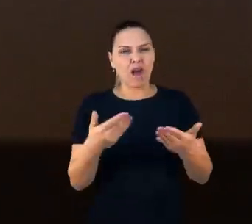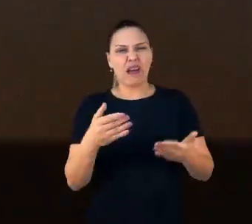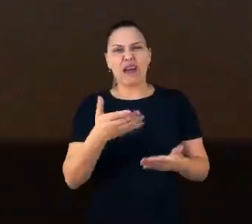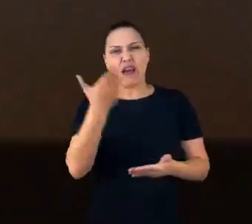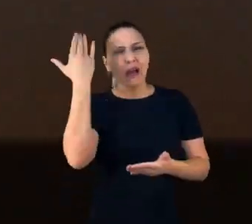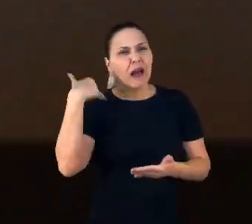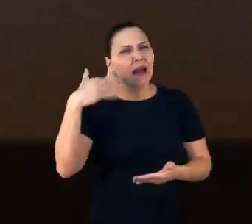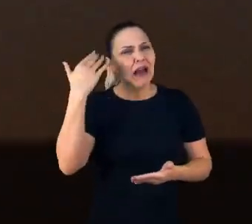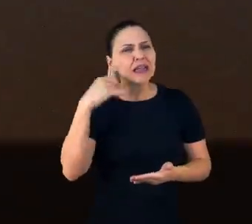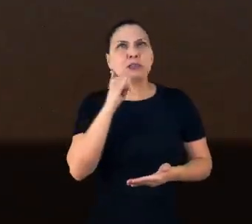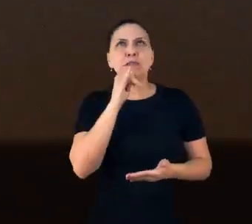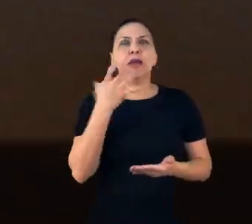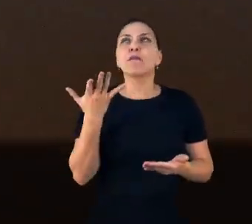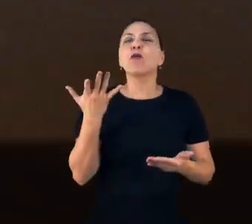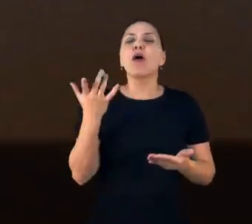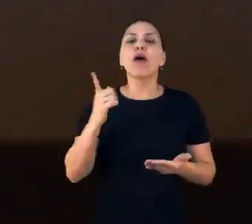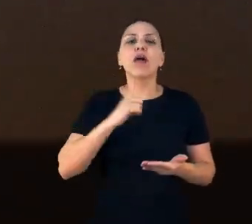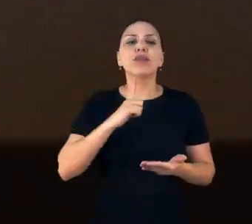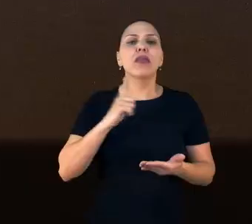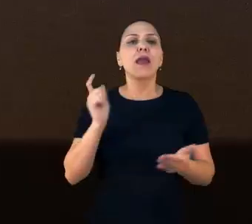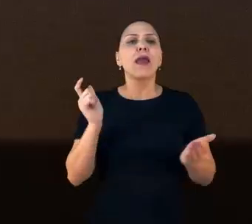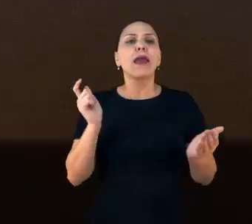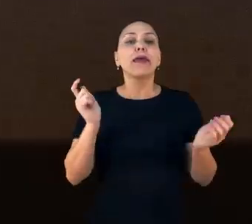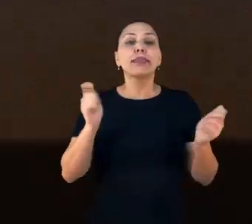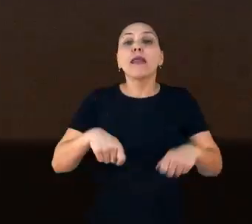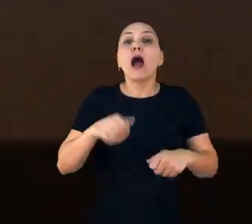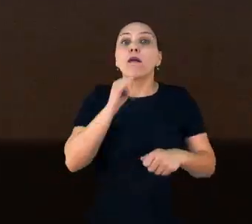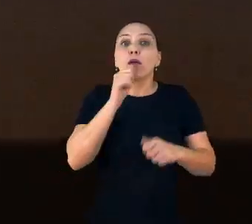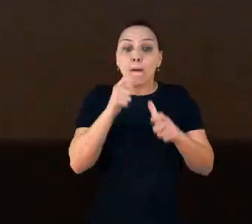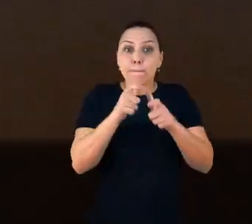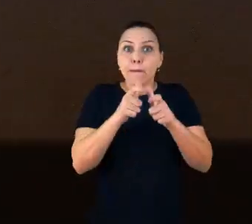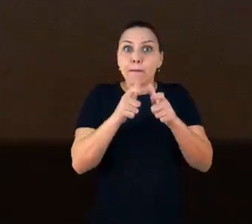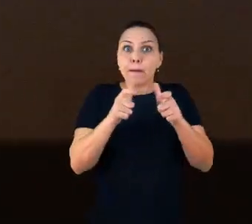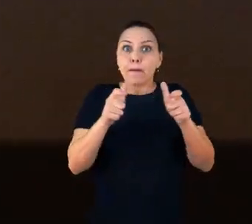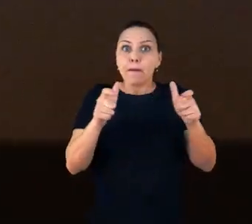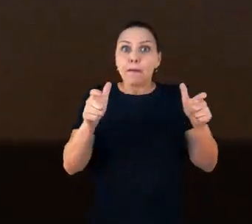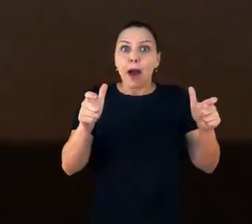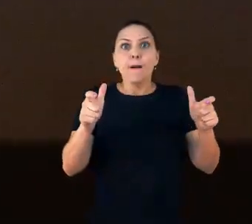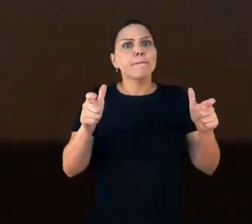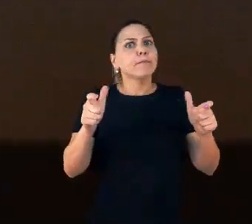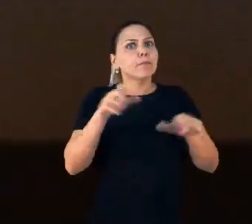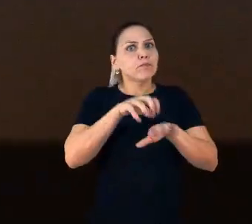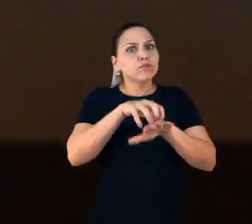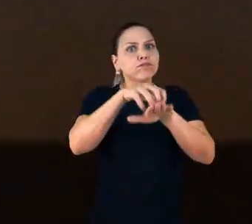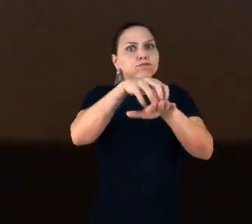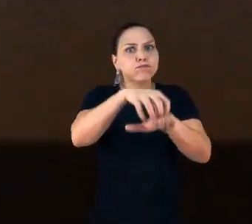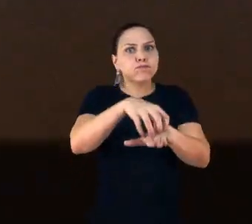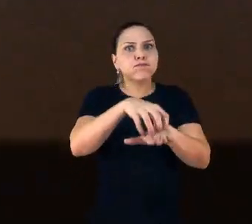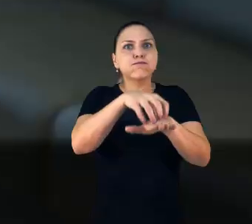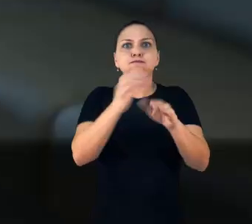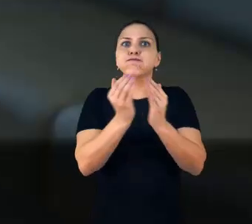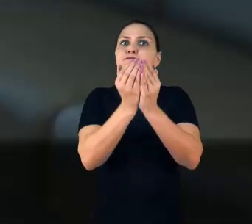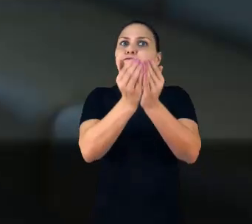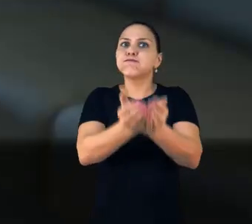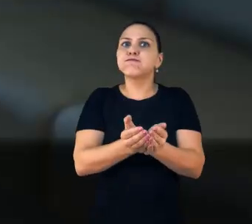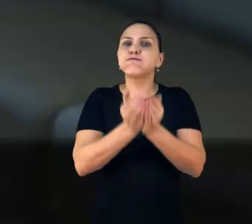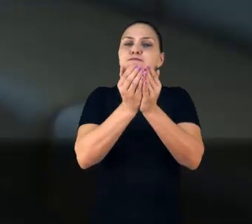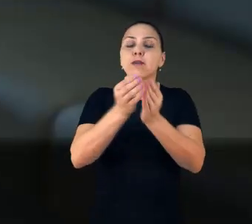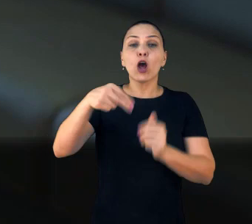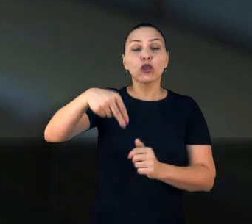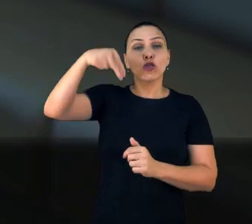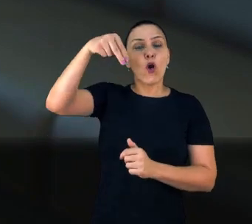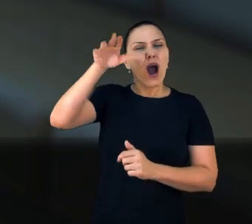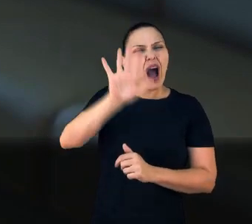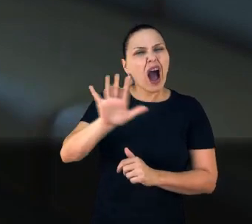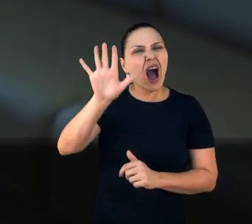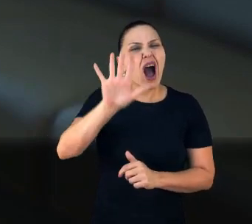muito mais. Se gente tivesse ali, então, um crescimento maior do transporte hidroviário pelo Arco Norte, que é uma